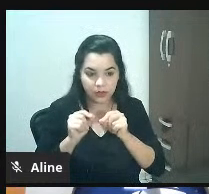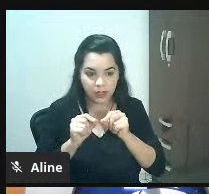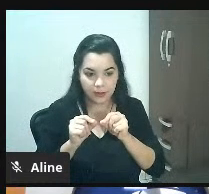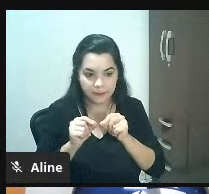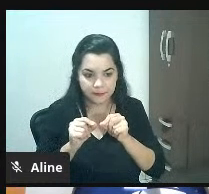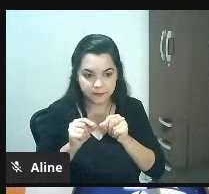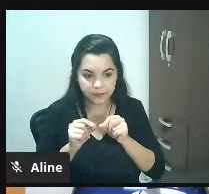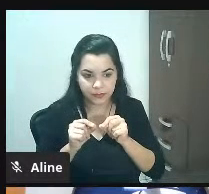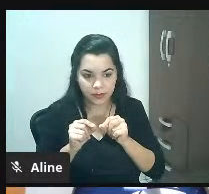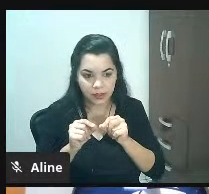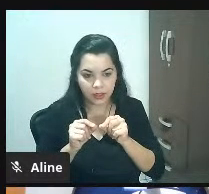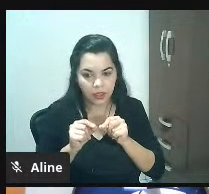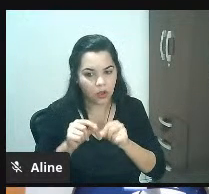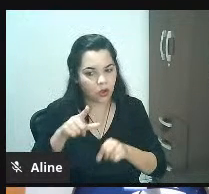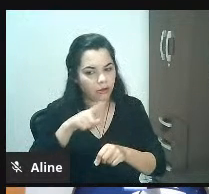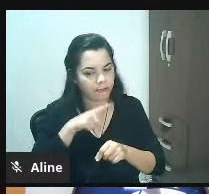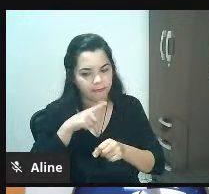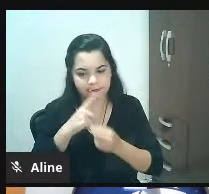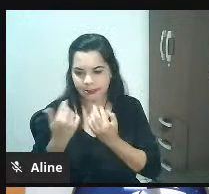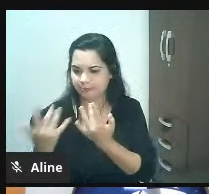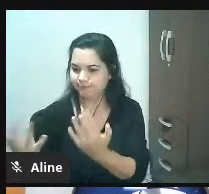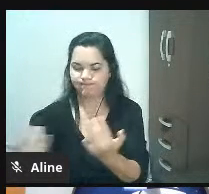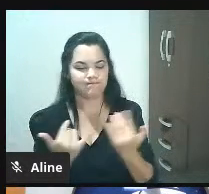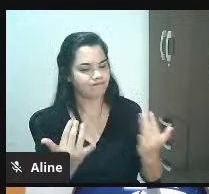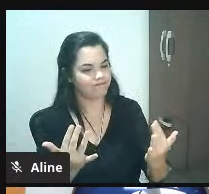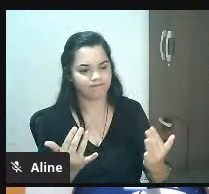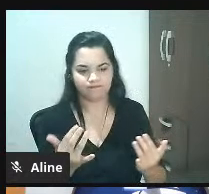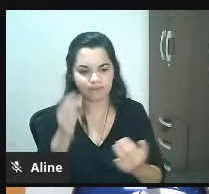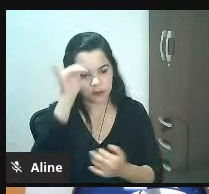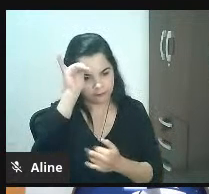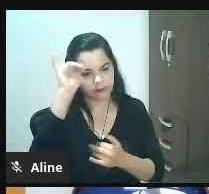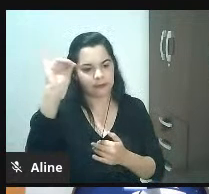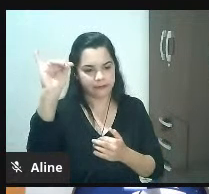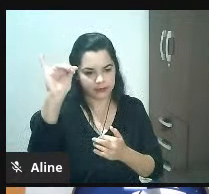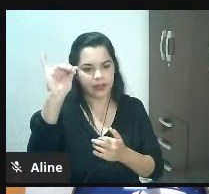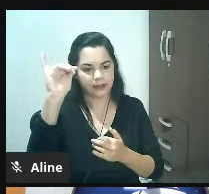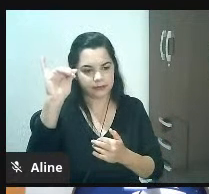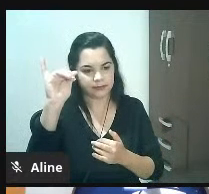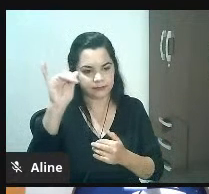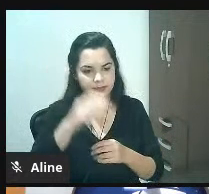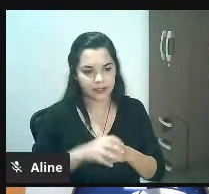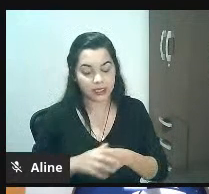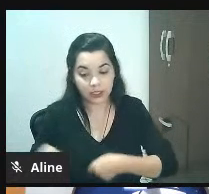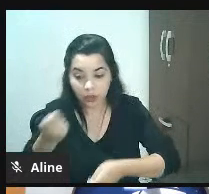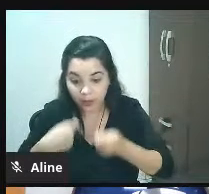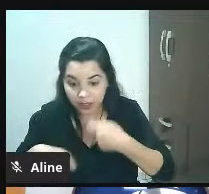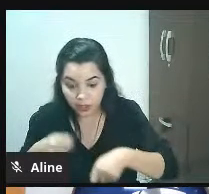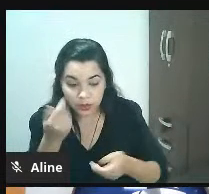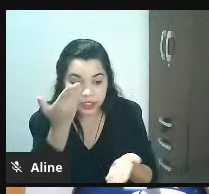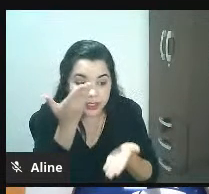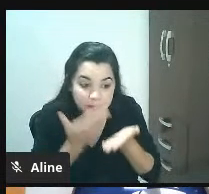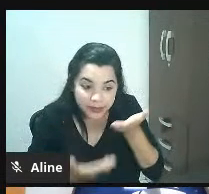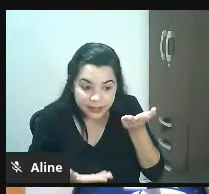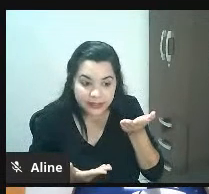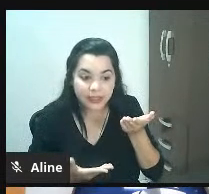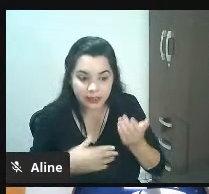conscientemente falar não tem muita aglomeração não vou entrar tá vendo a loja nesse momento tá perdendo venda não é pro concorrente dela é pra ela